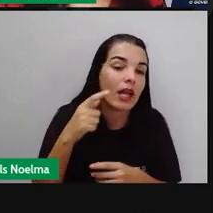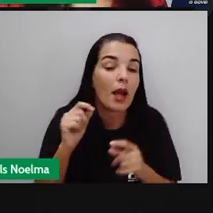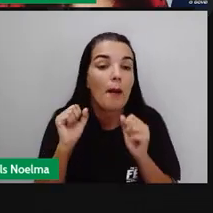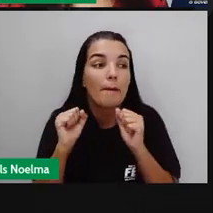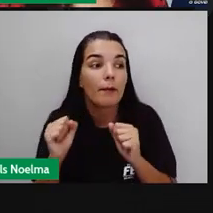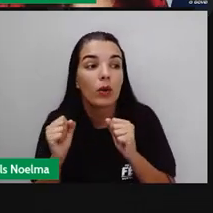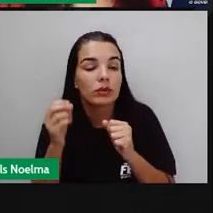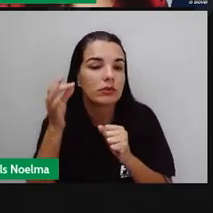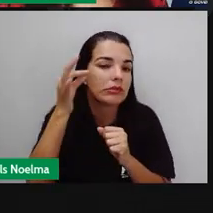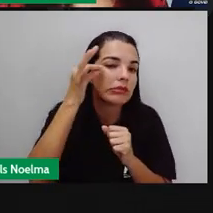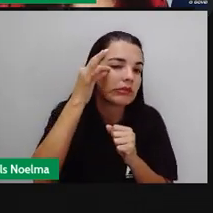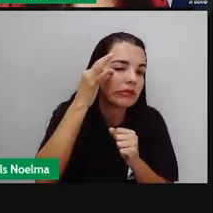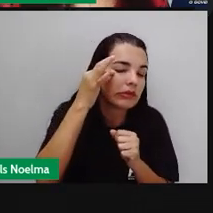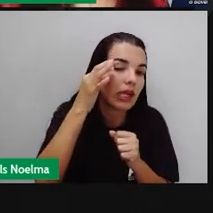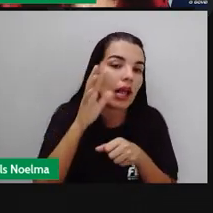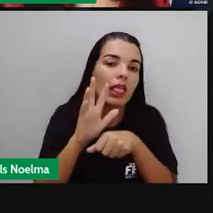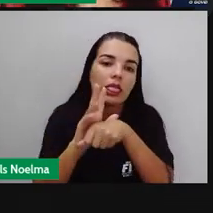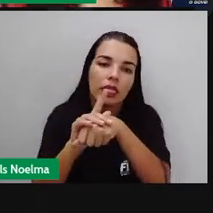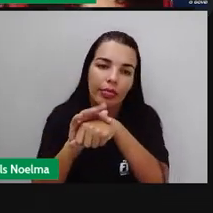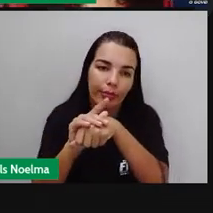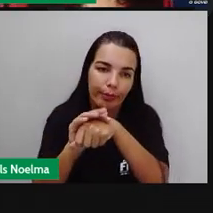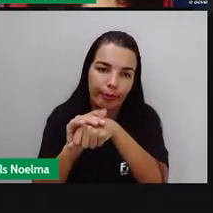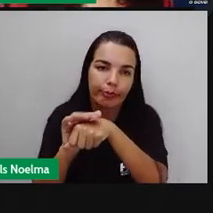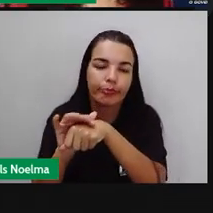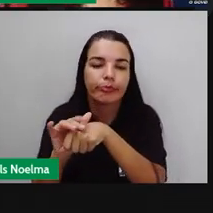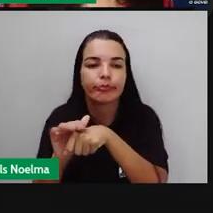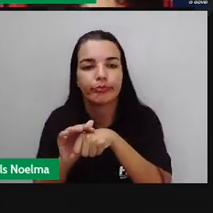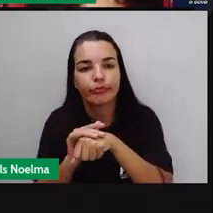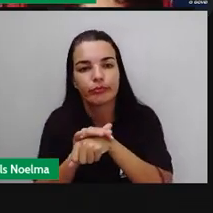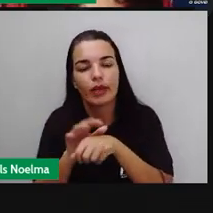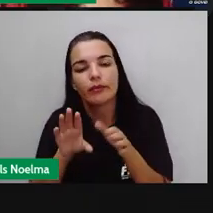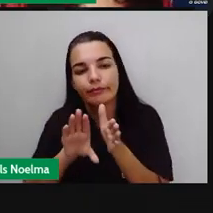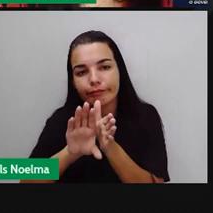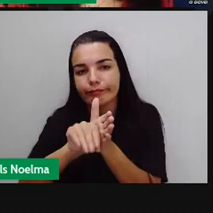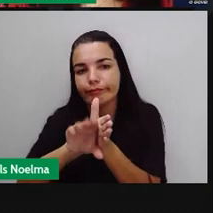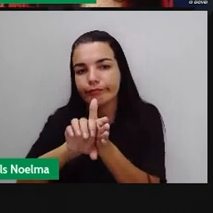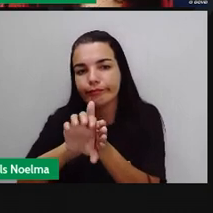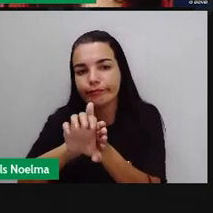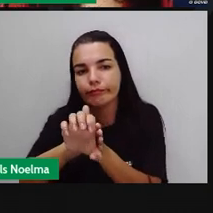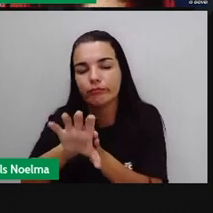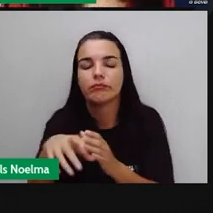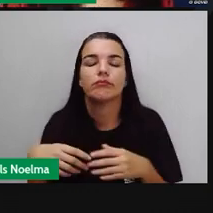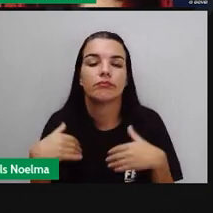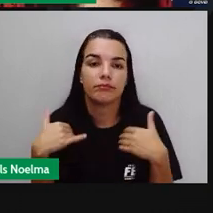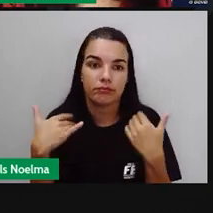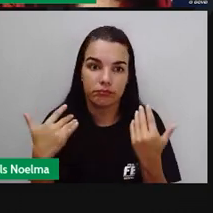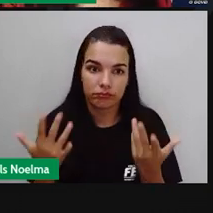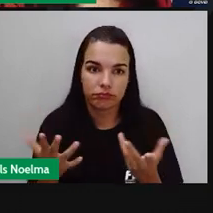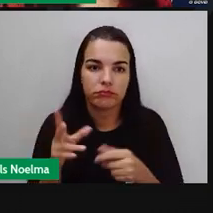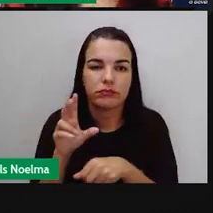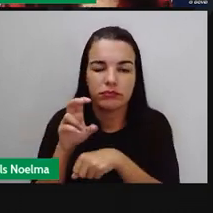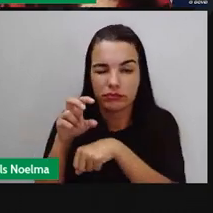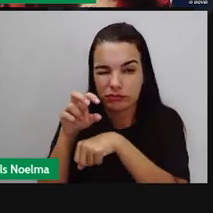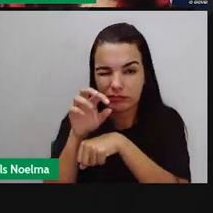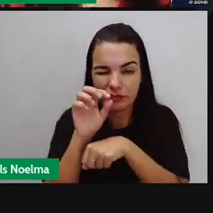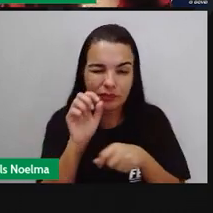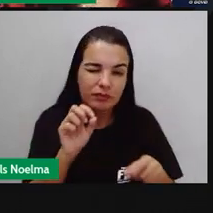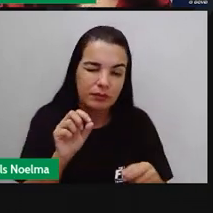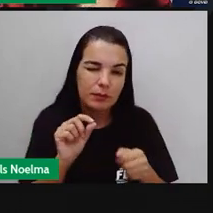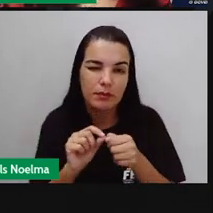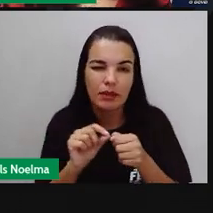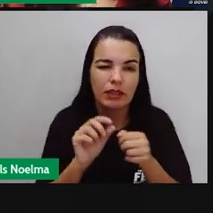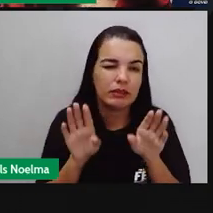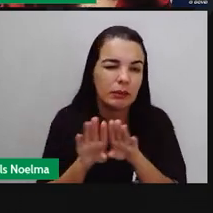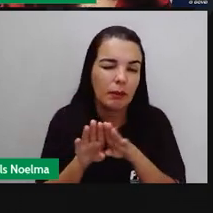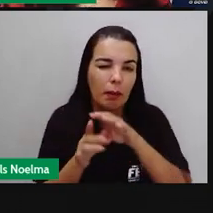depositando ali, através da própria picada, ou então, de fezes, né? Como é o caso do barbeiro, que fica